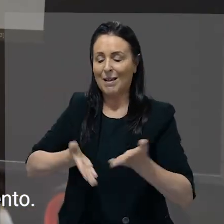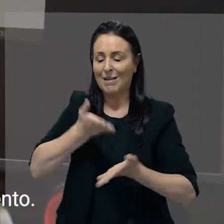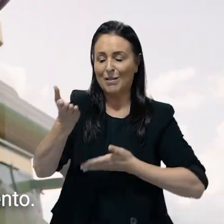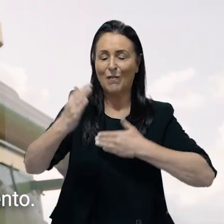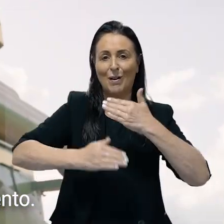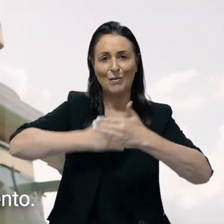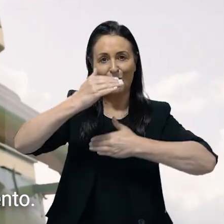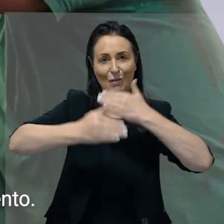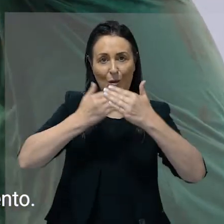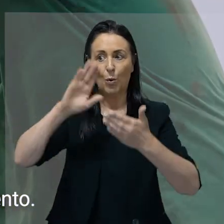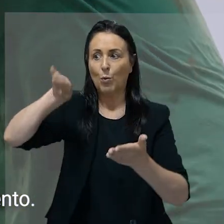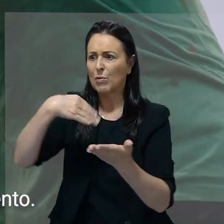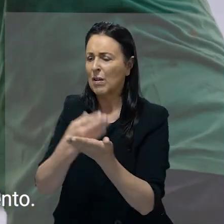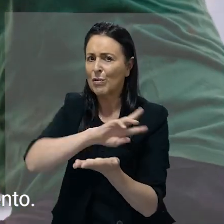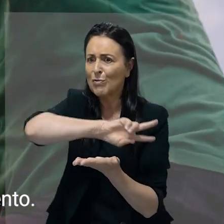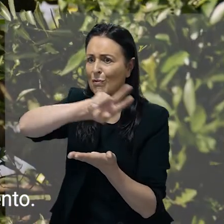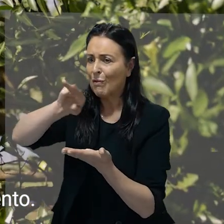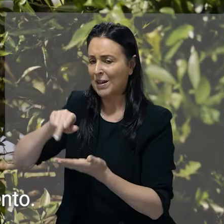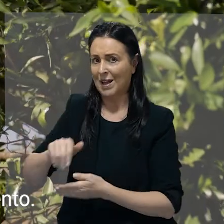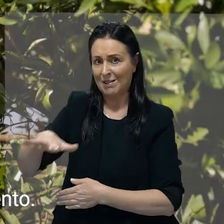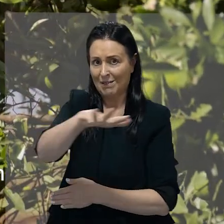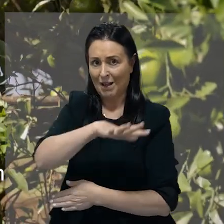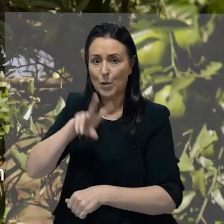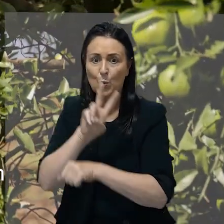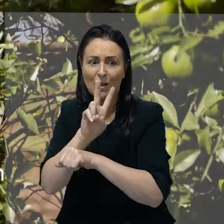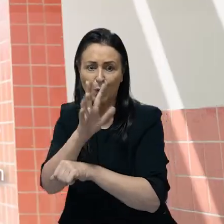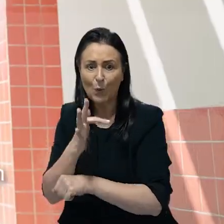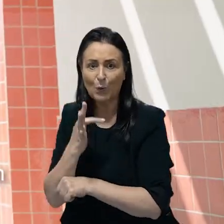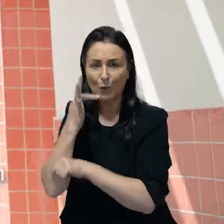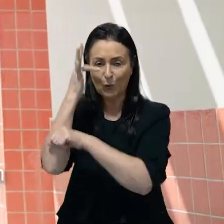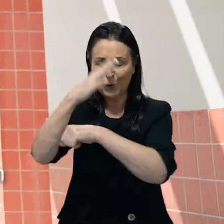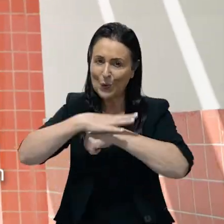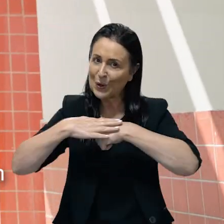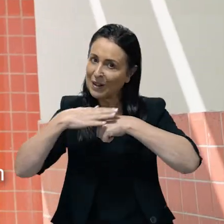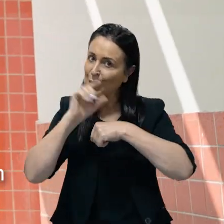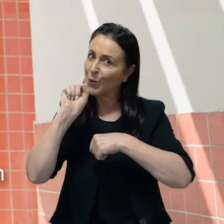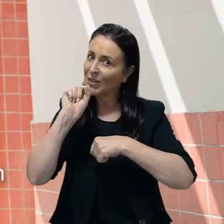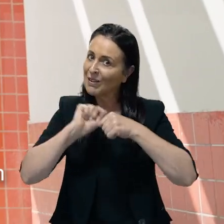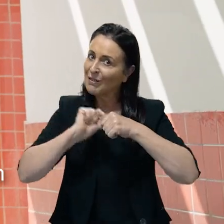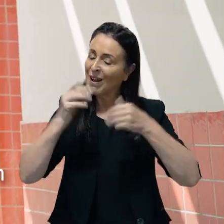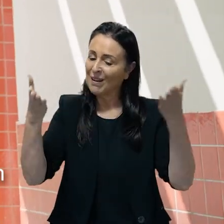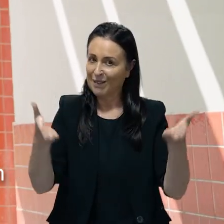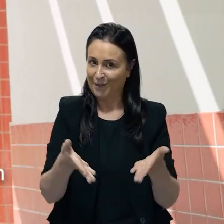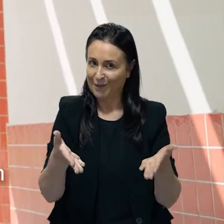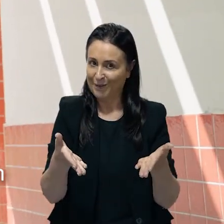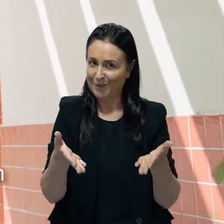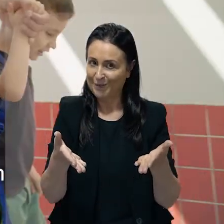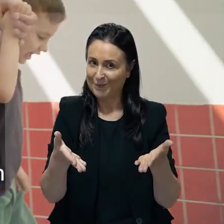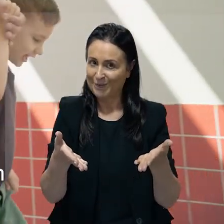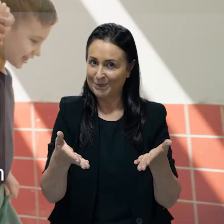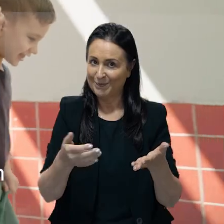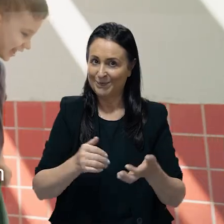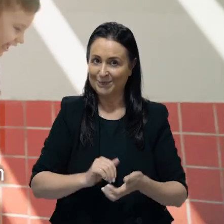desburocratizar os caminhos e incentivar o desenvolvimento. Há oportunidades em diversas áreas. Há cuidado com o futuro e